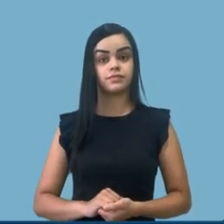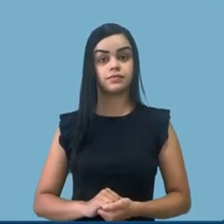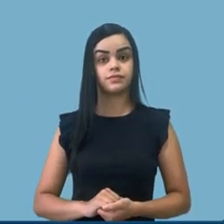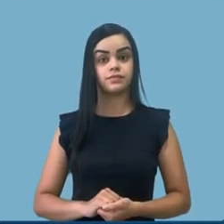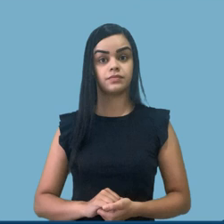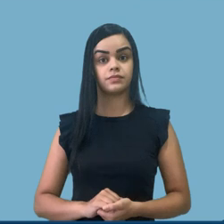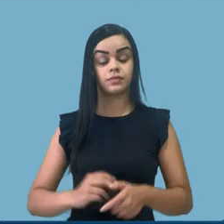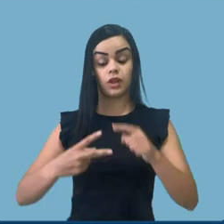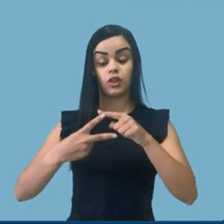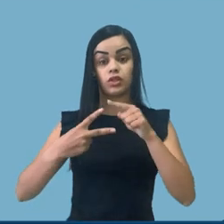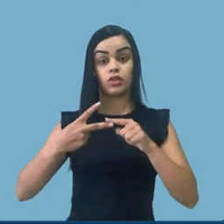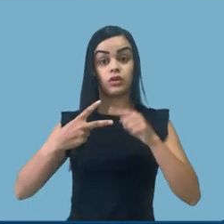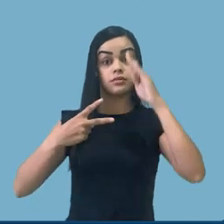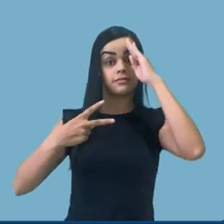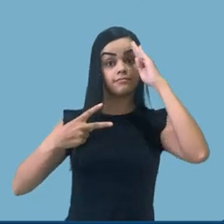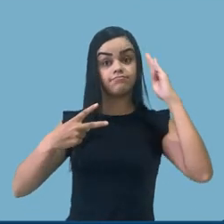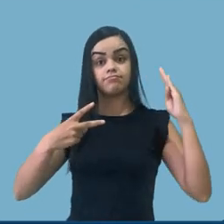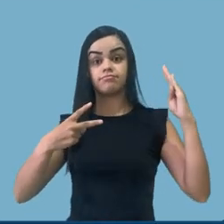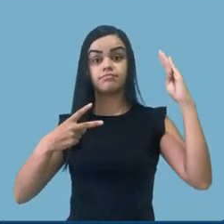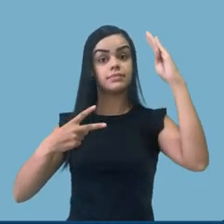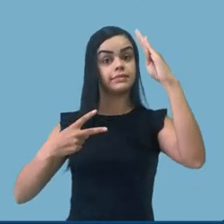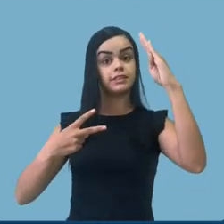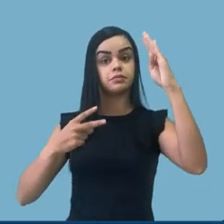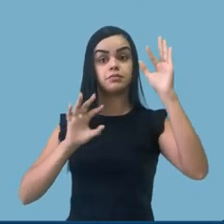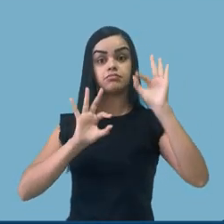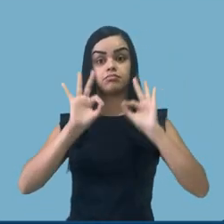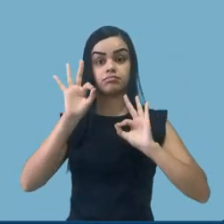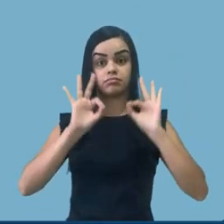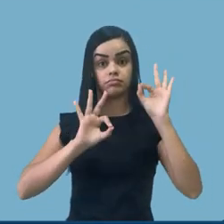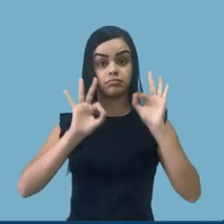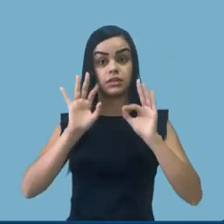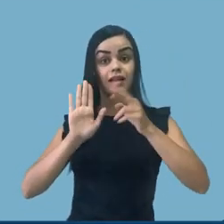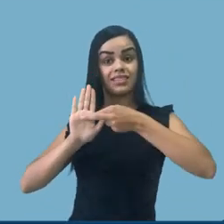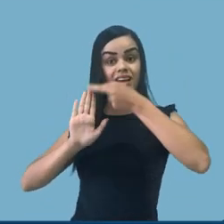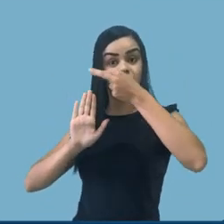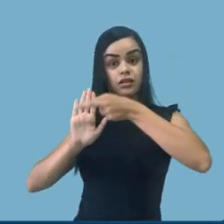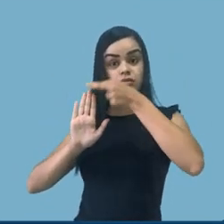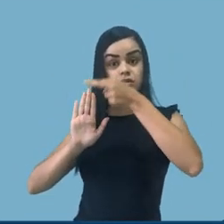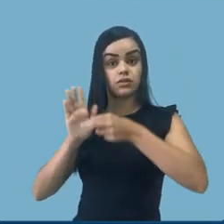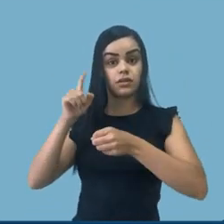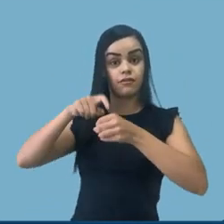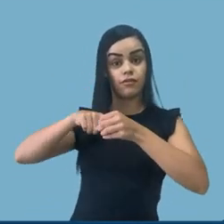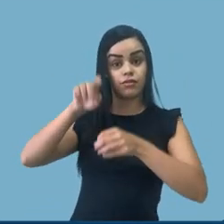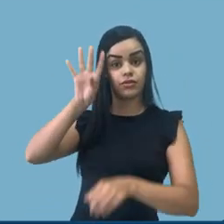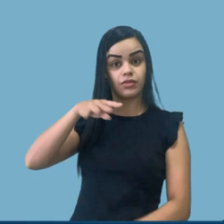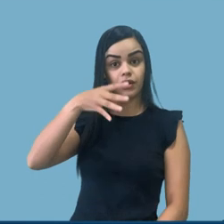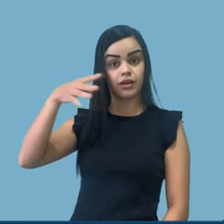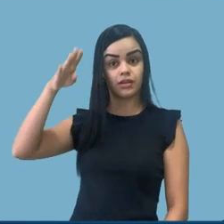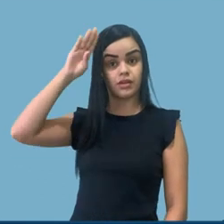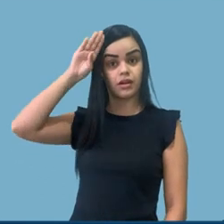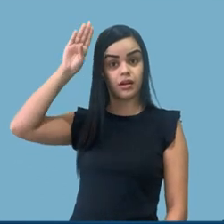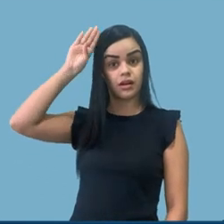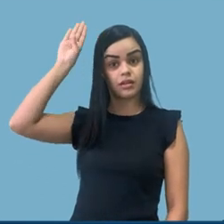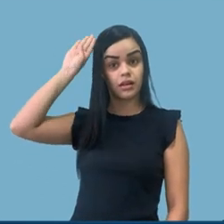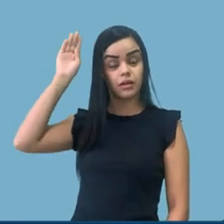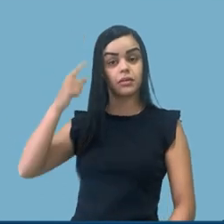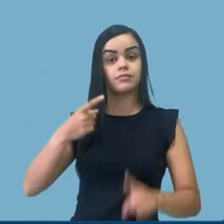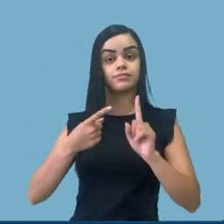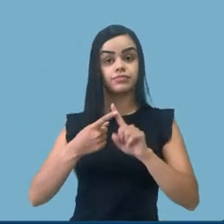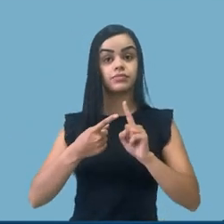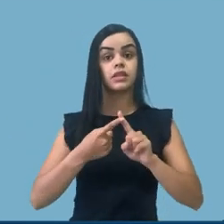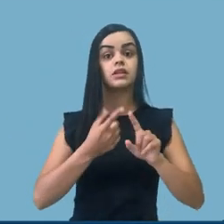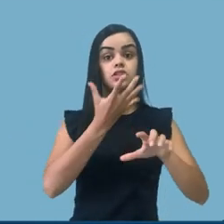Dois pilares básicos para a concepção da resolução de retomada do calendário acadêmico é a garantia das